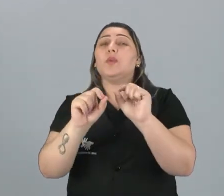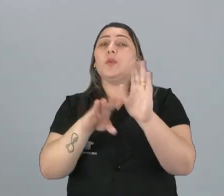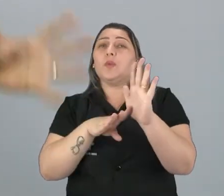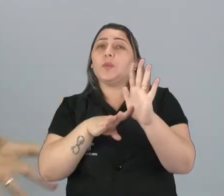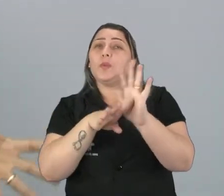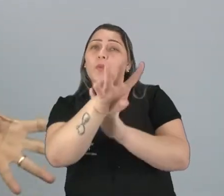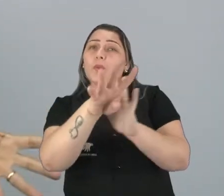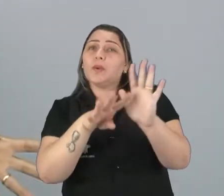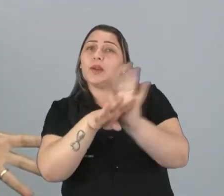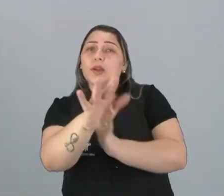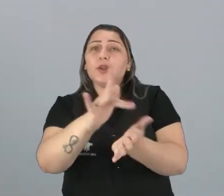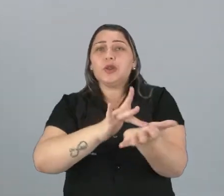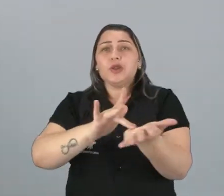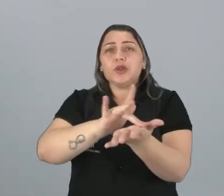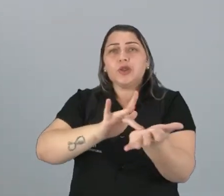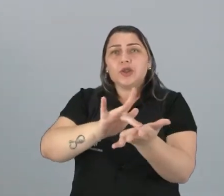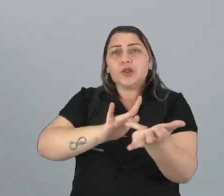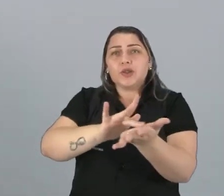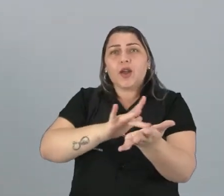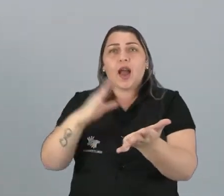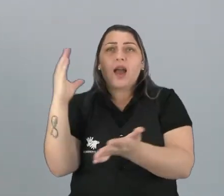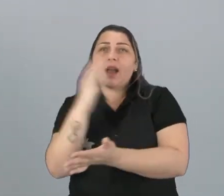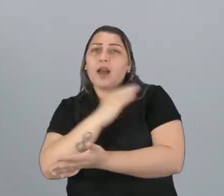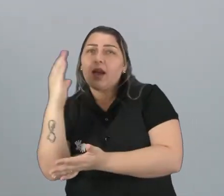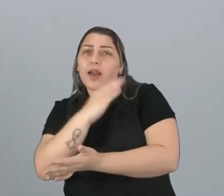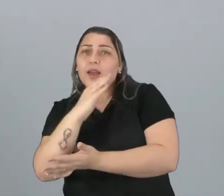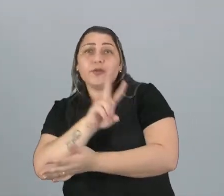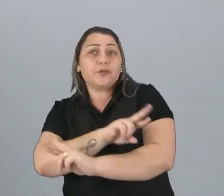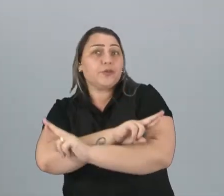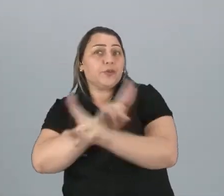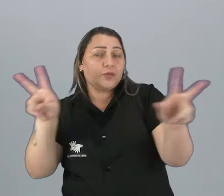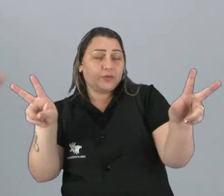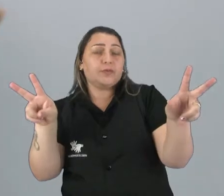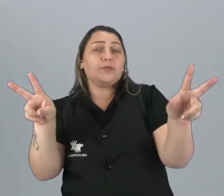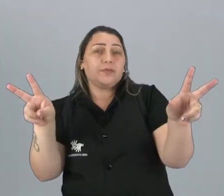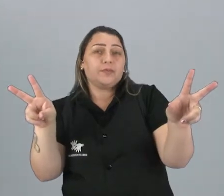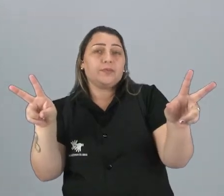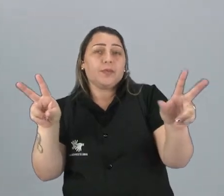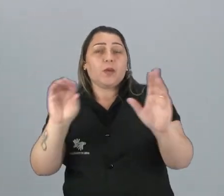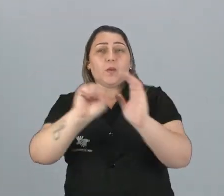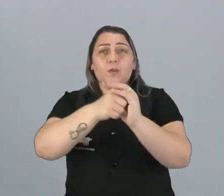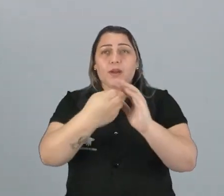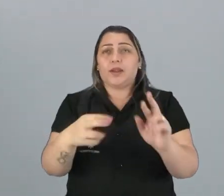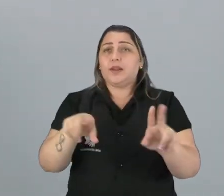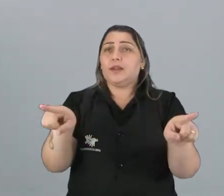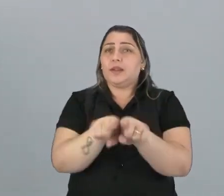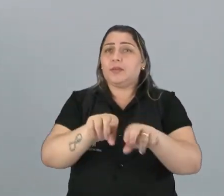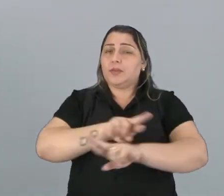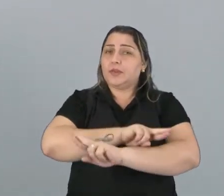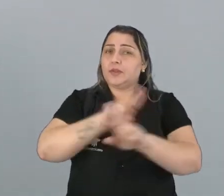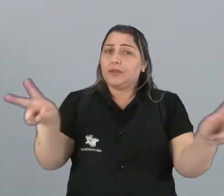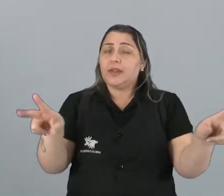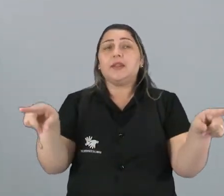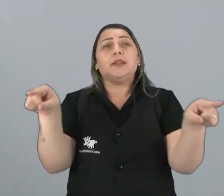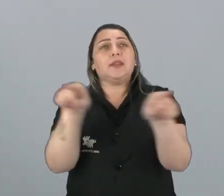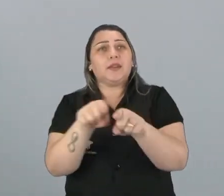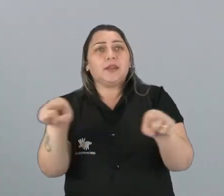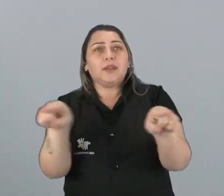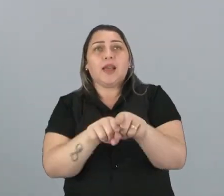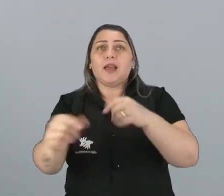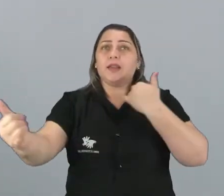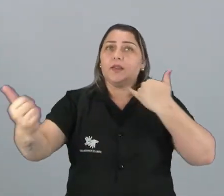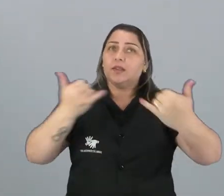digital fantástica, e com velocidades diferentes, e com características diferentes. E também as